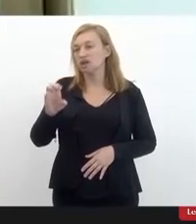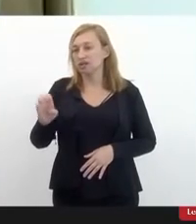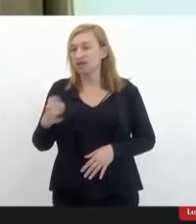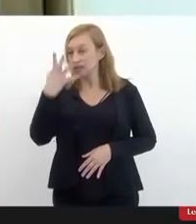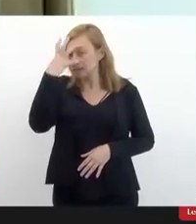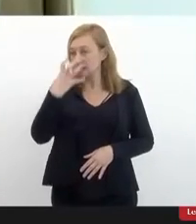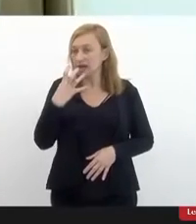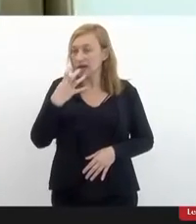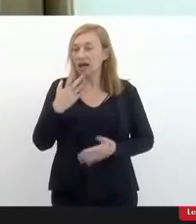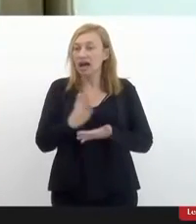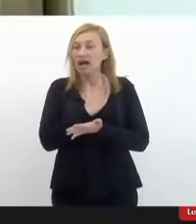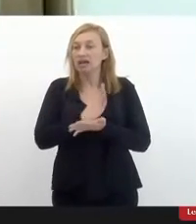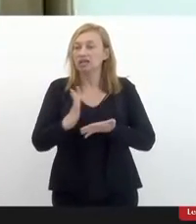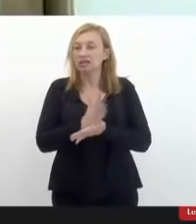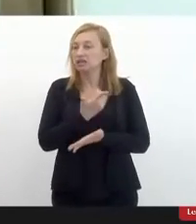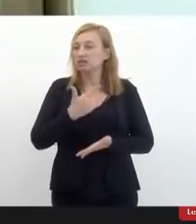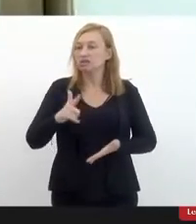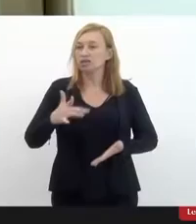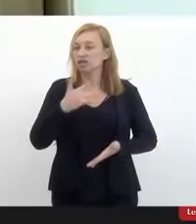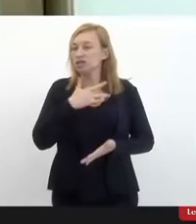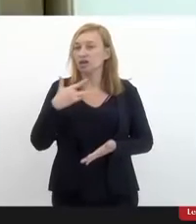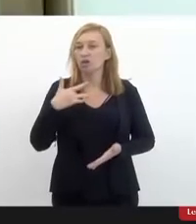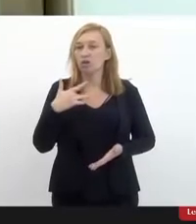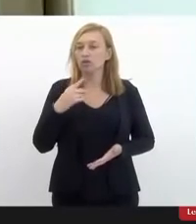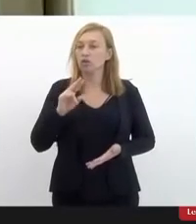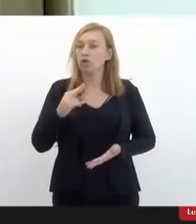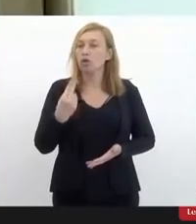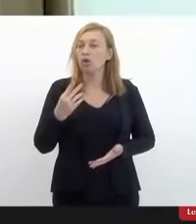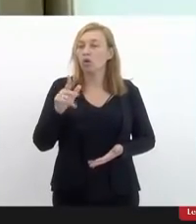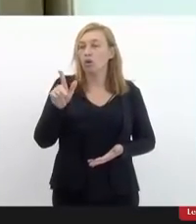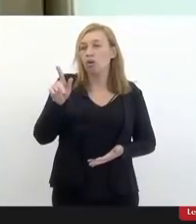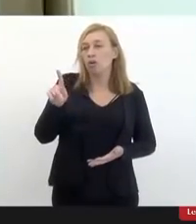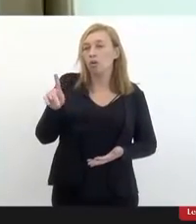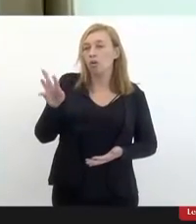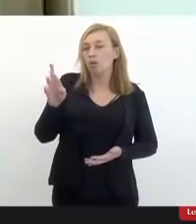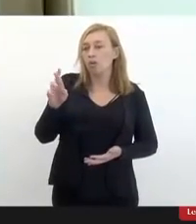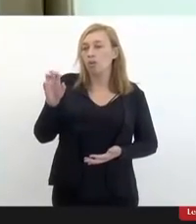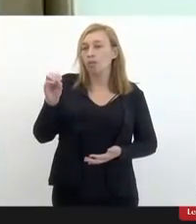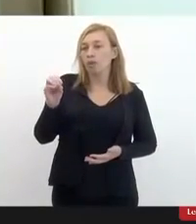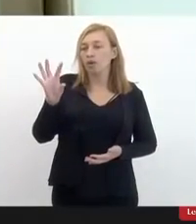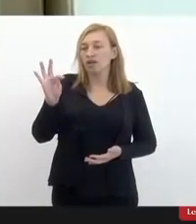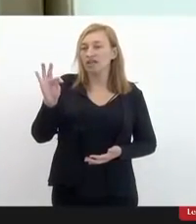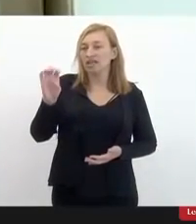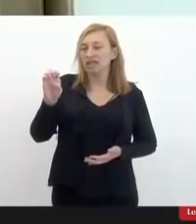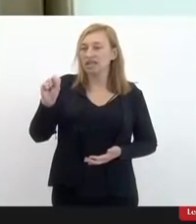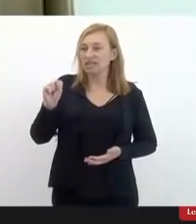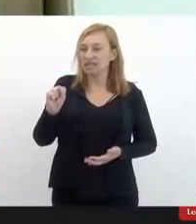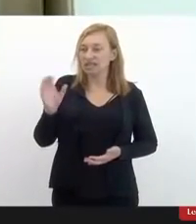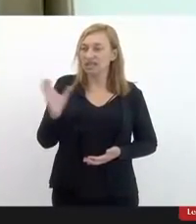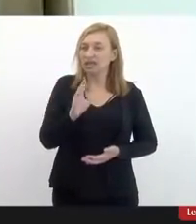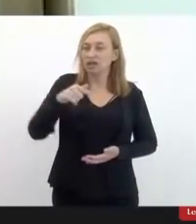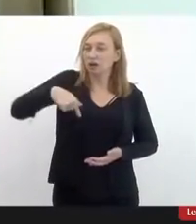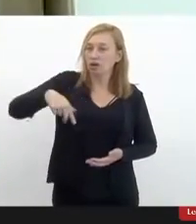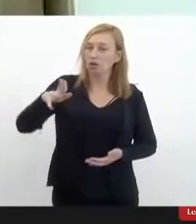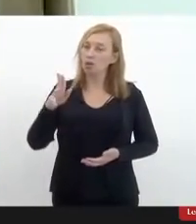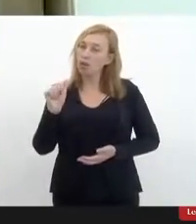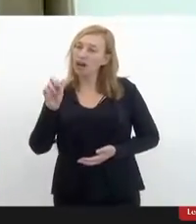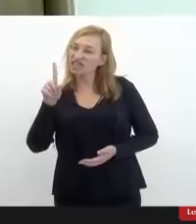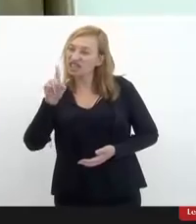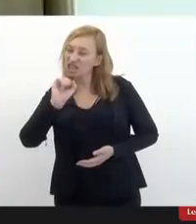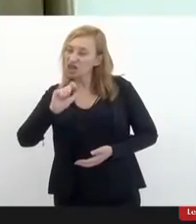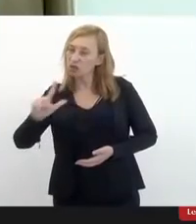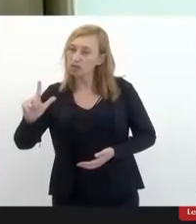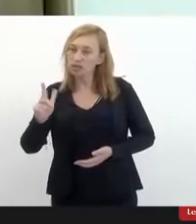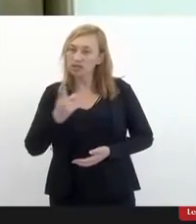coragem de submeter a uma prótese de quadril. Aí, essa deficiência dele passa a ser permanente se ele não for operado.